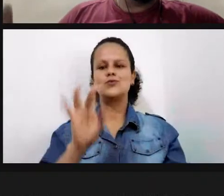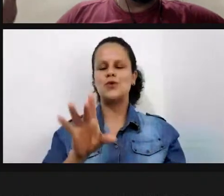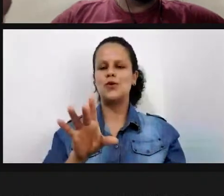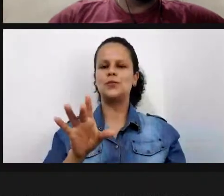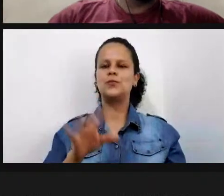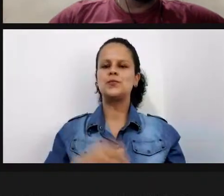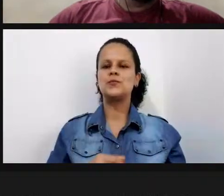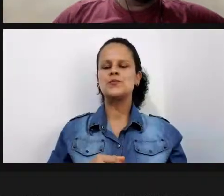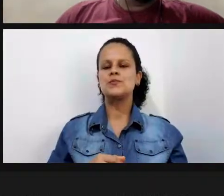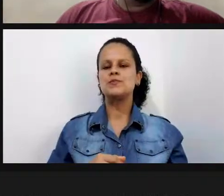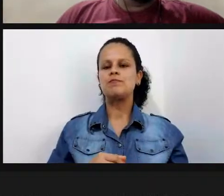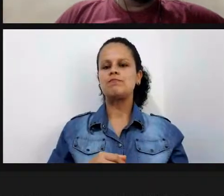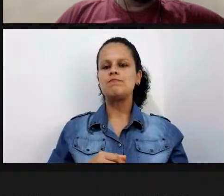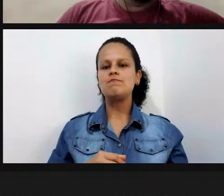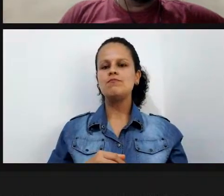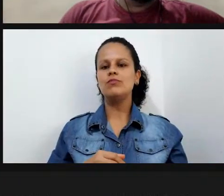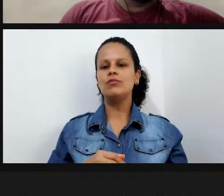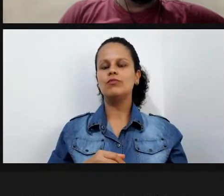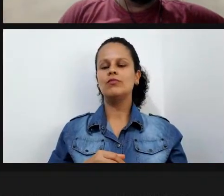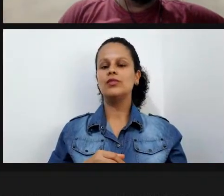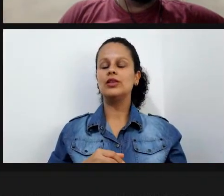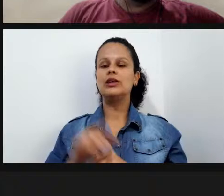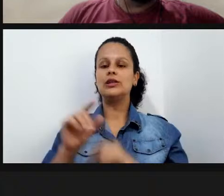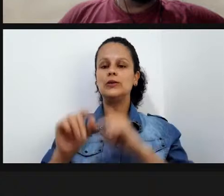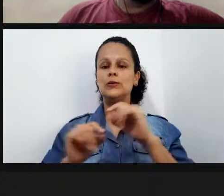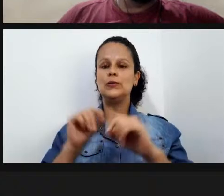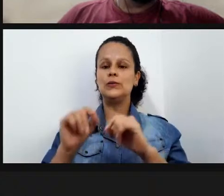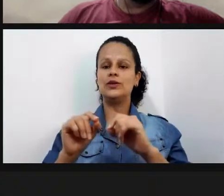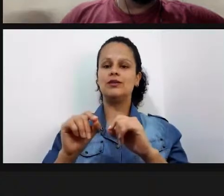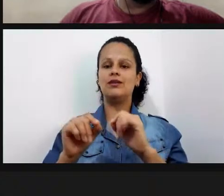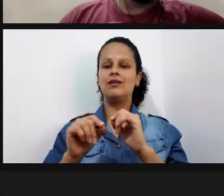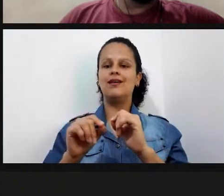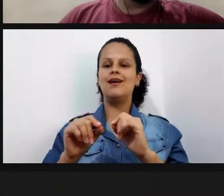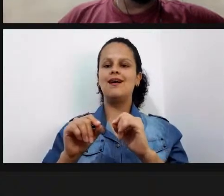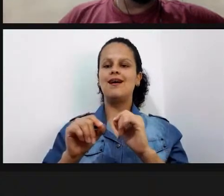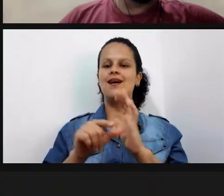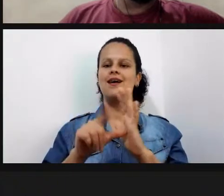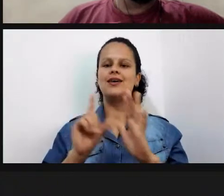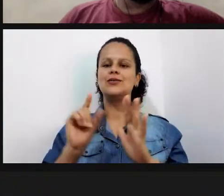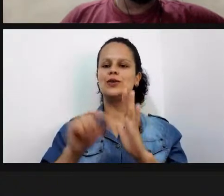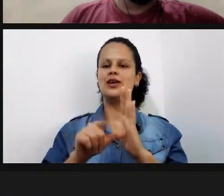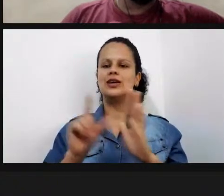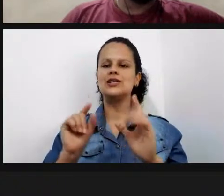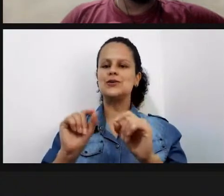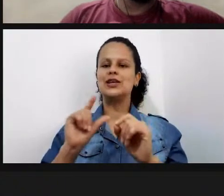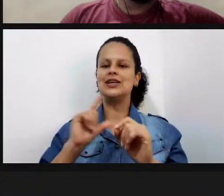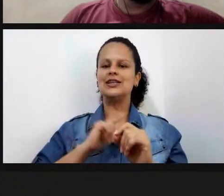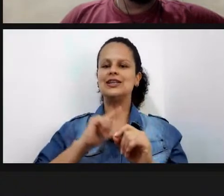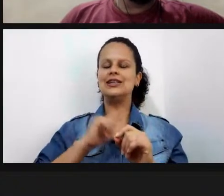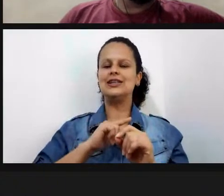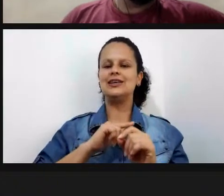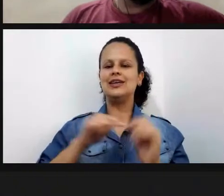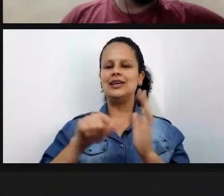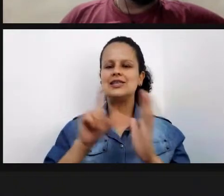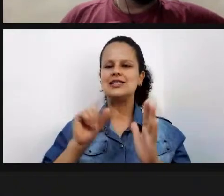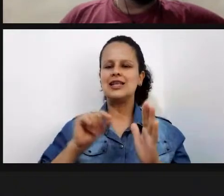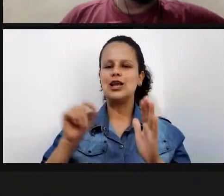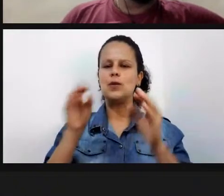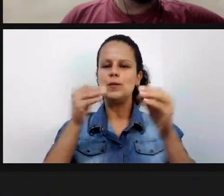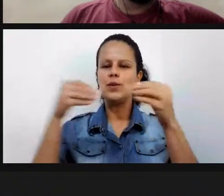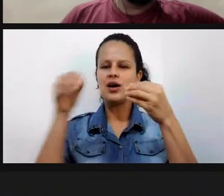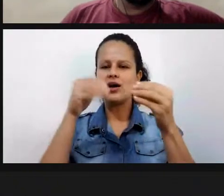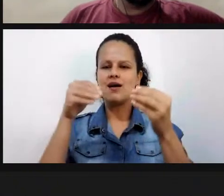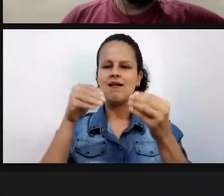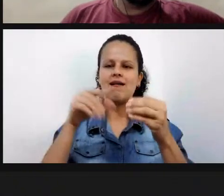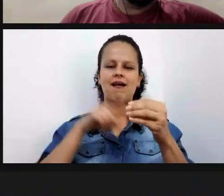e foi para o slide só mudou o meio mas nada mais